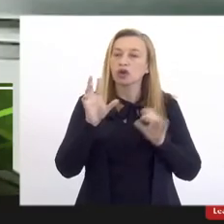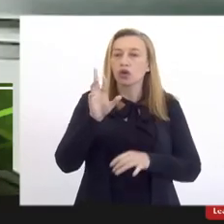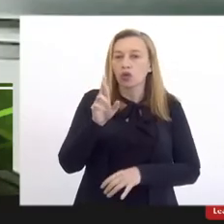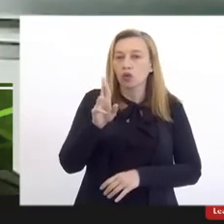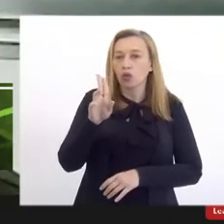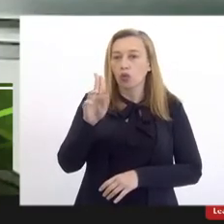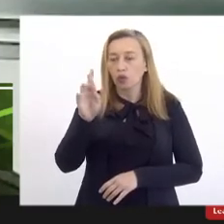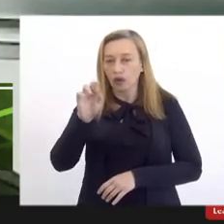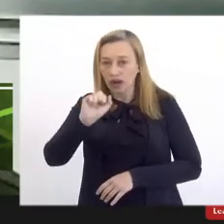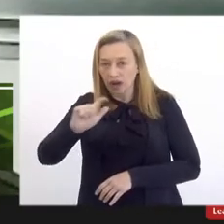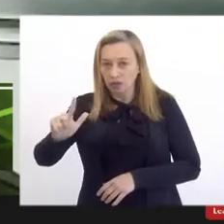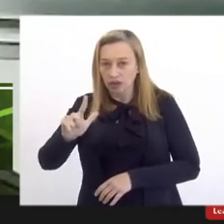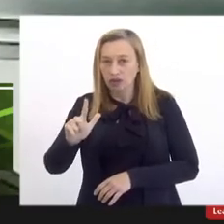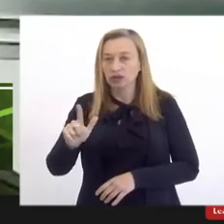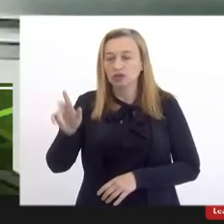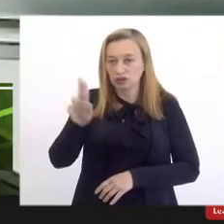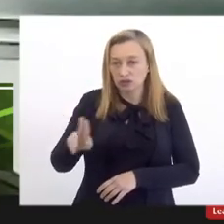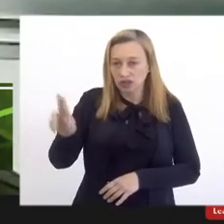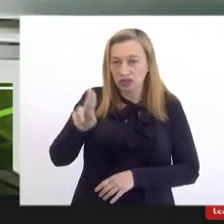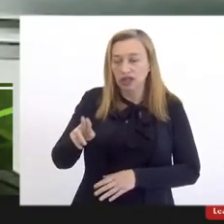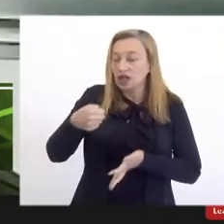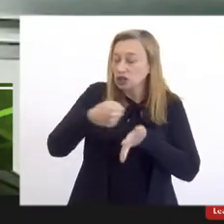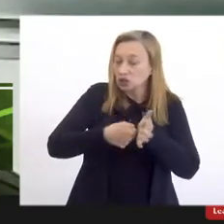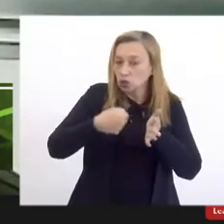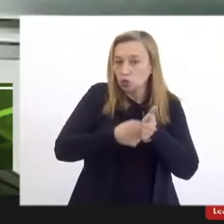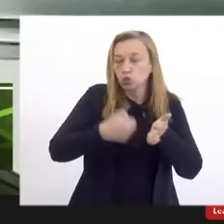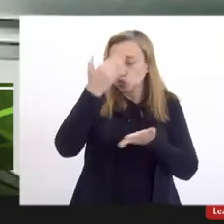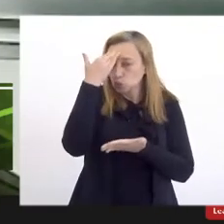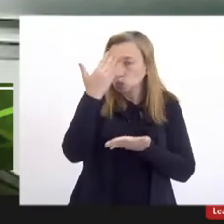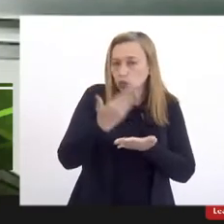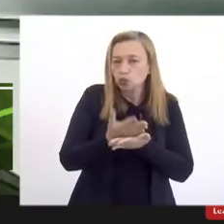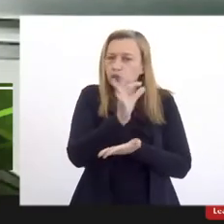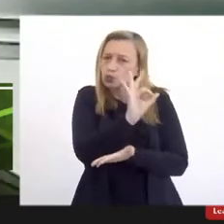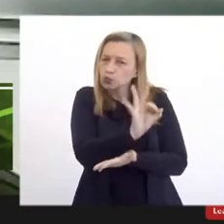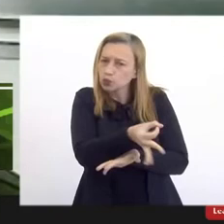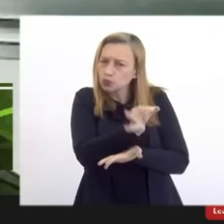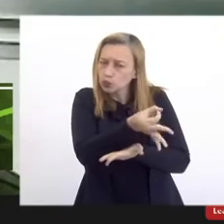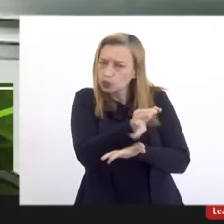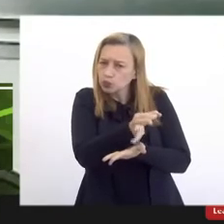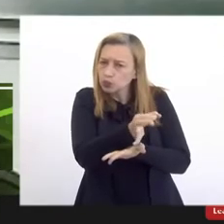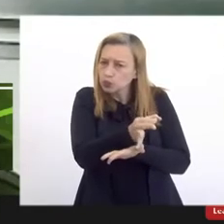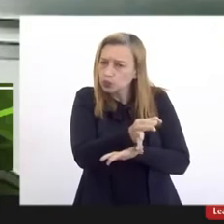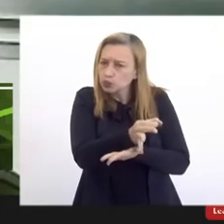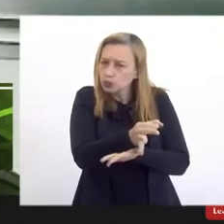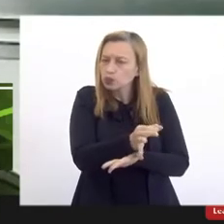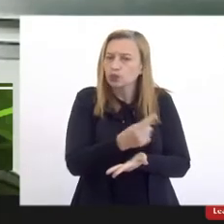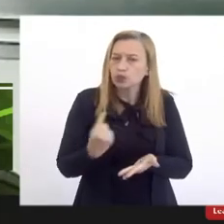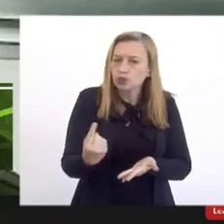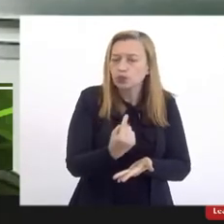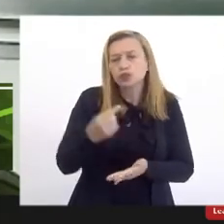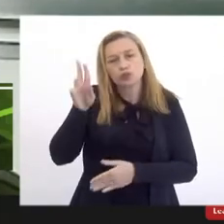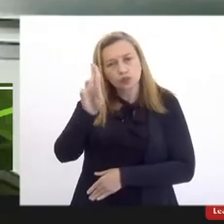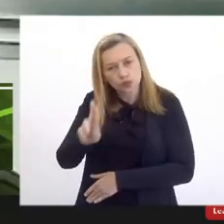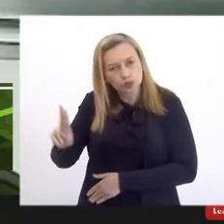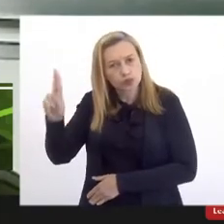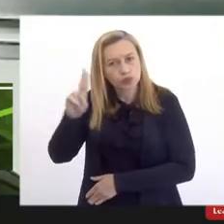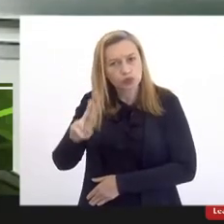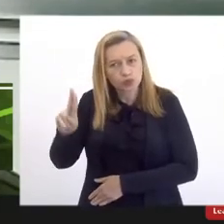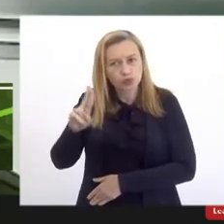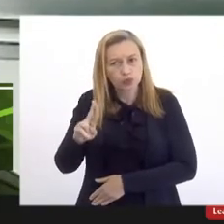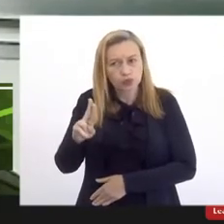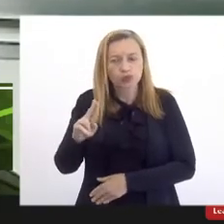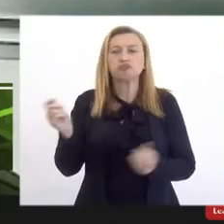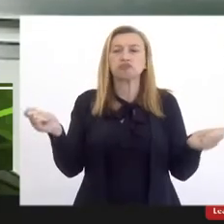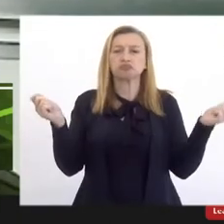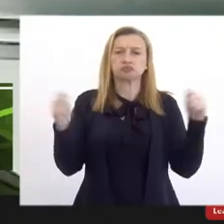E essas lutas é porque eu acredito profundamente nas nossas universidades e no